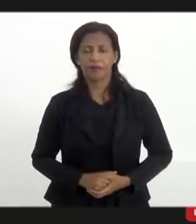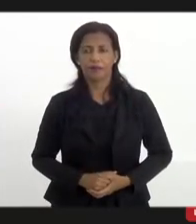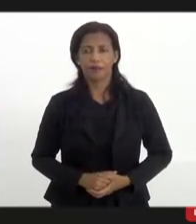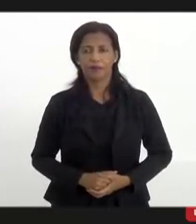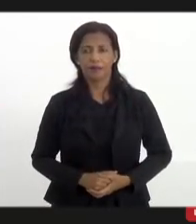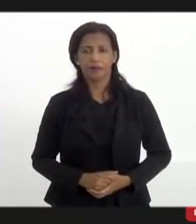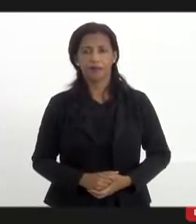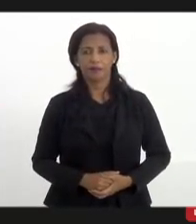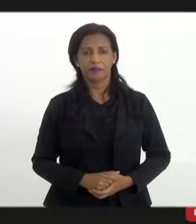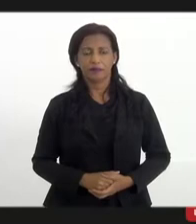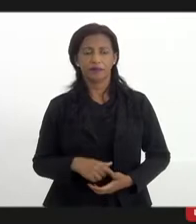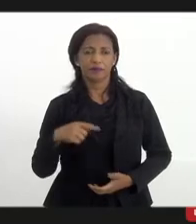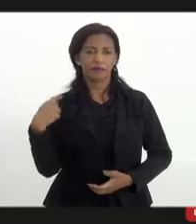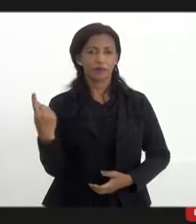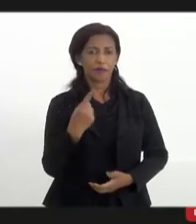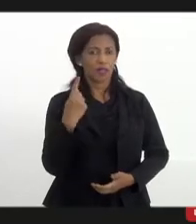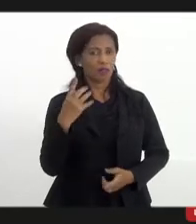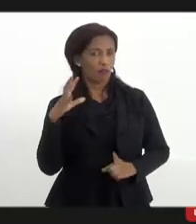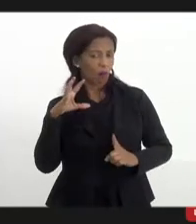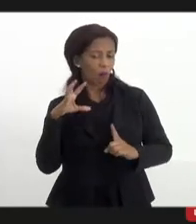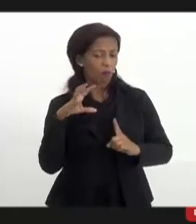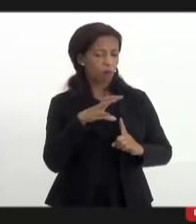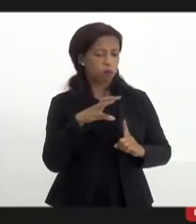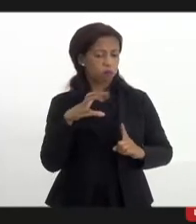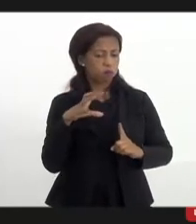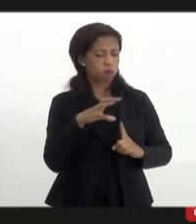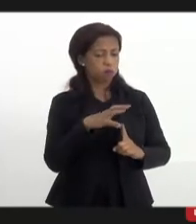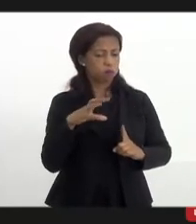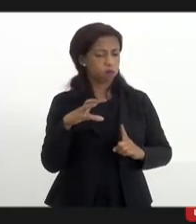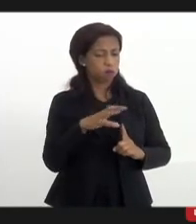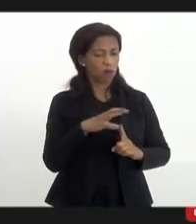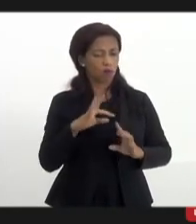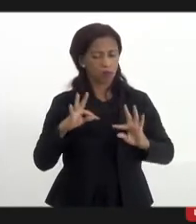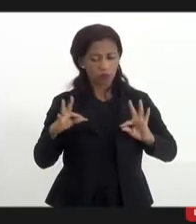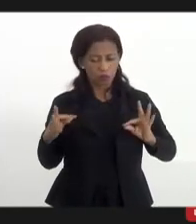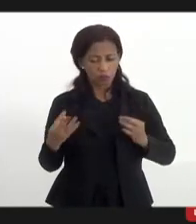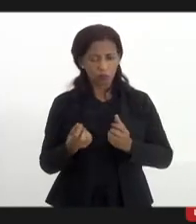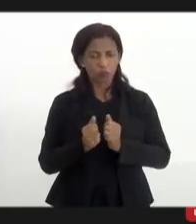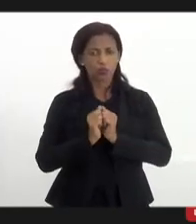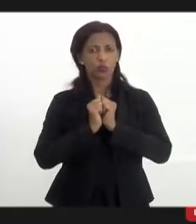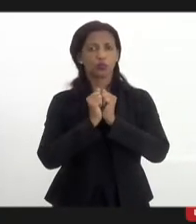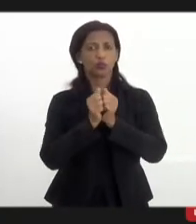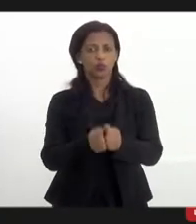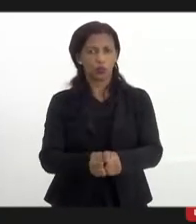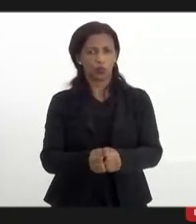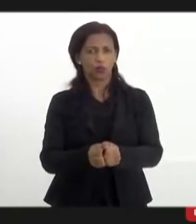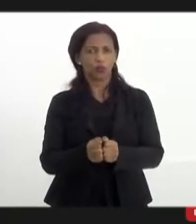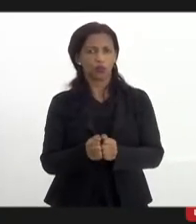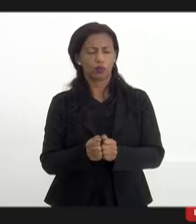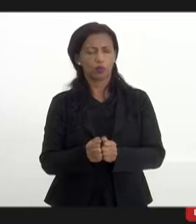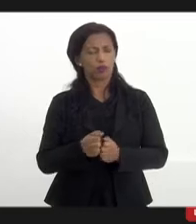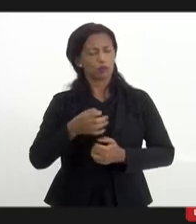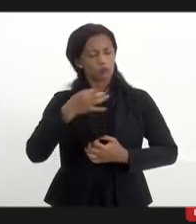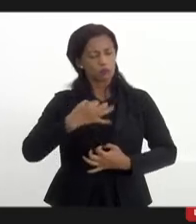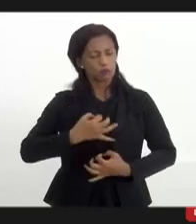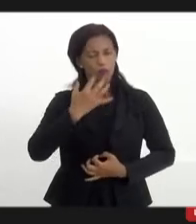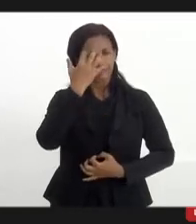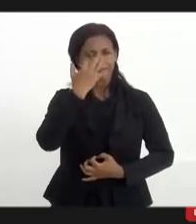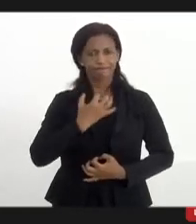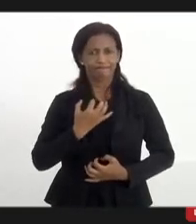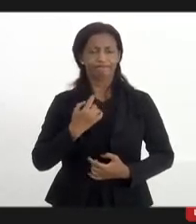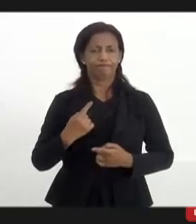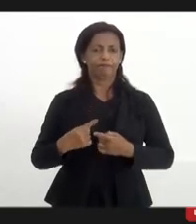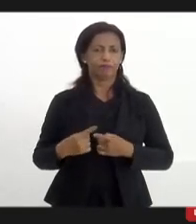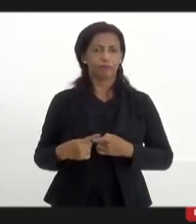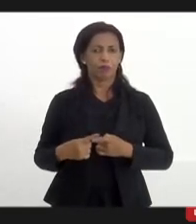E que a gente faça essa pressão de forma homogênea e com uma certa celeridade, porque, se não, daqui